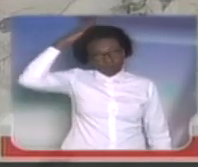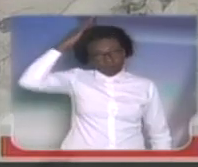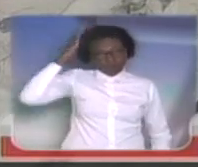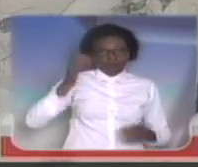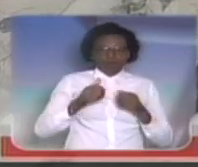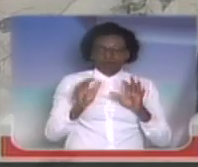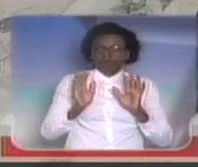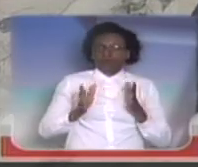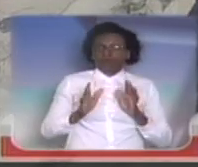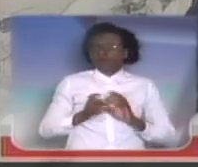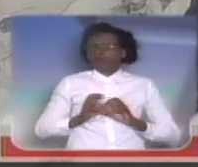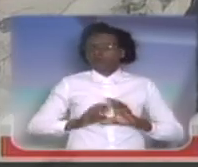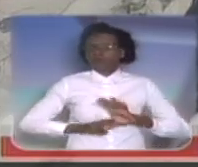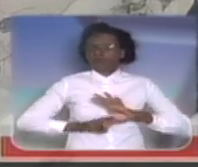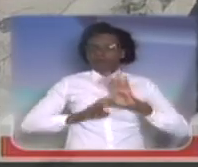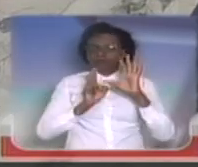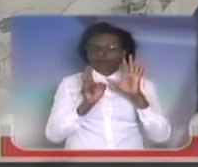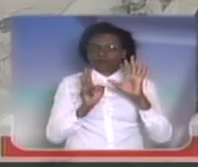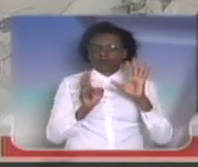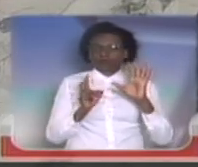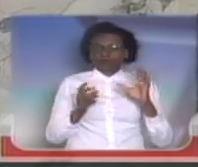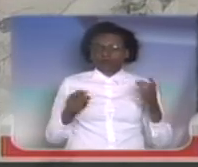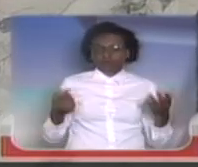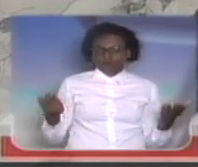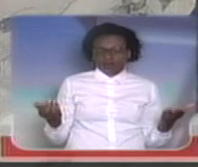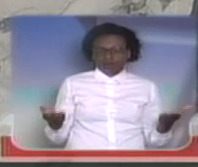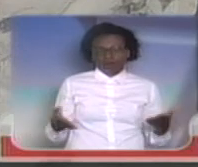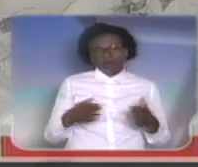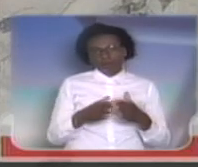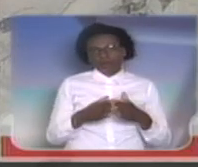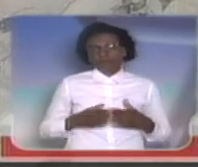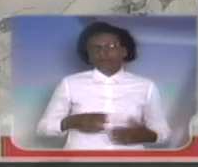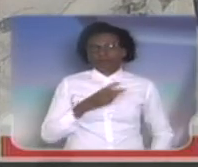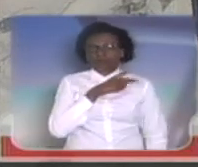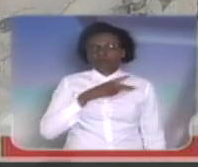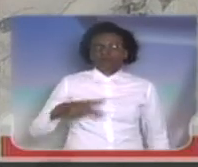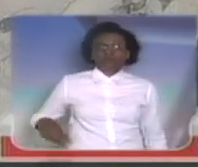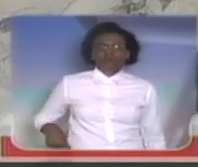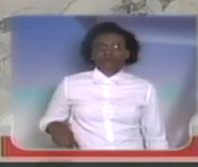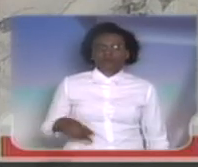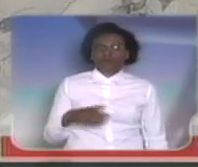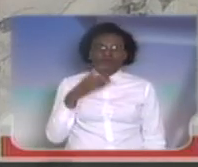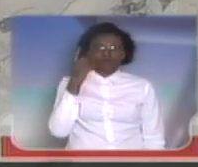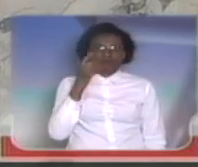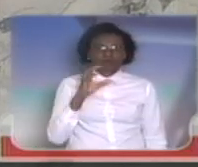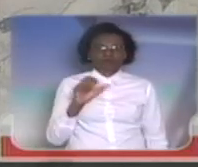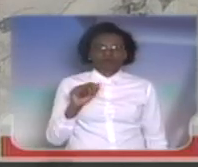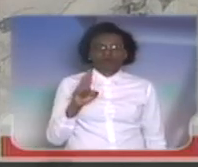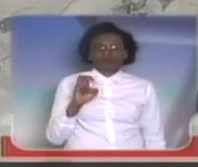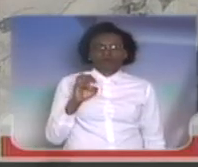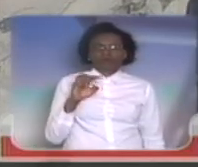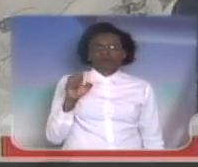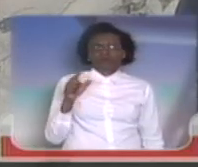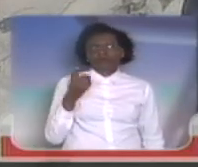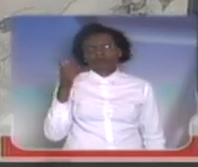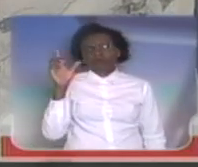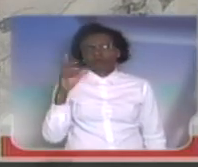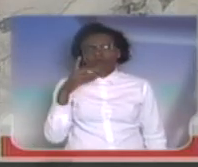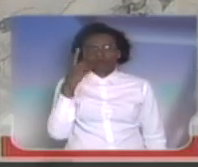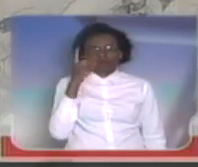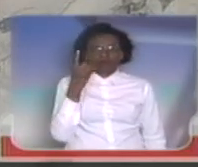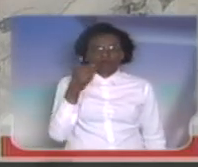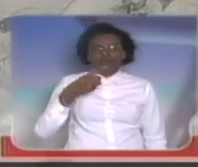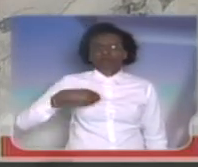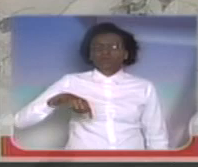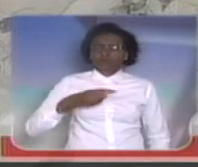emancipação. Então, eu venho aqui, senhor presidente, solicitar ao senhor presidente dessa casa, ao deputado Cauê Macris, aos demais deputados, que nós